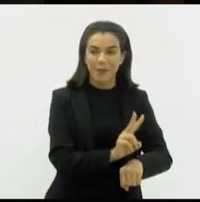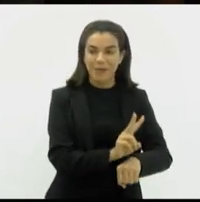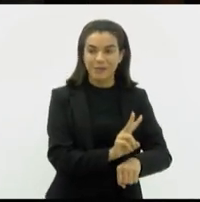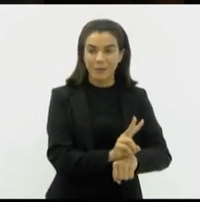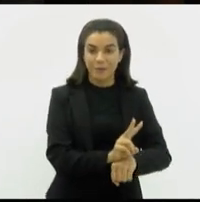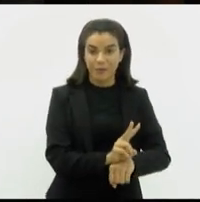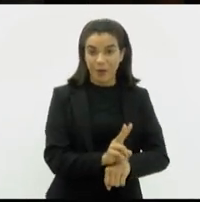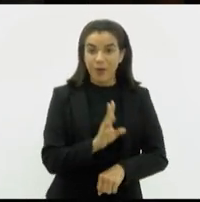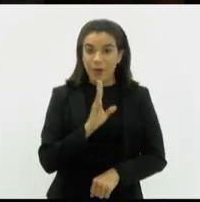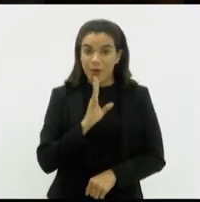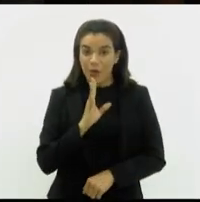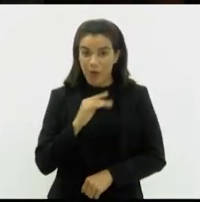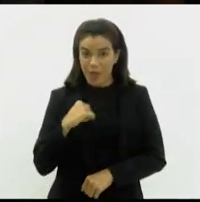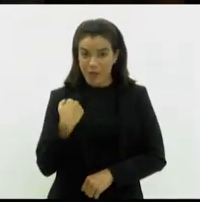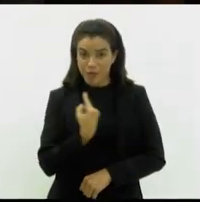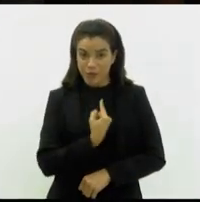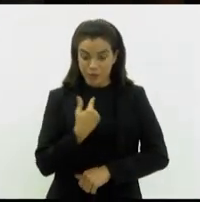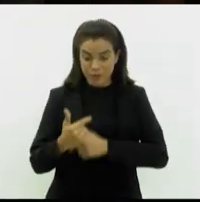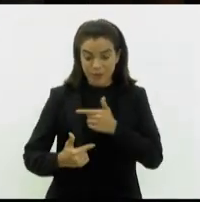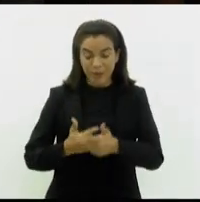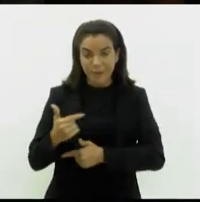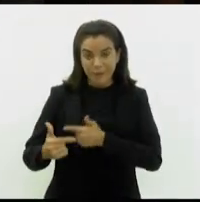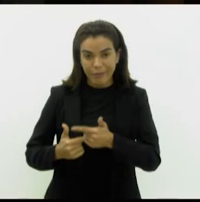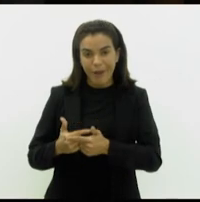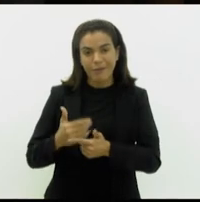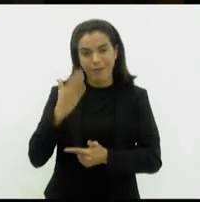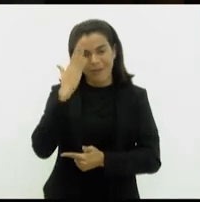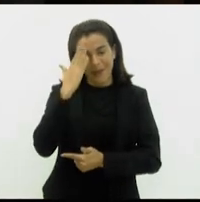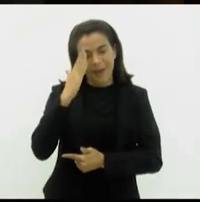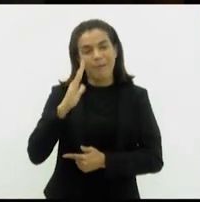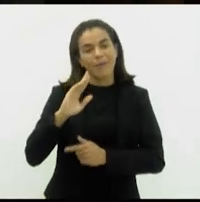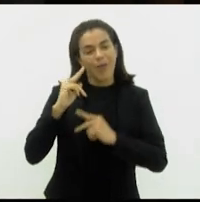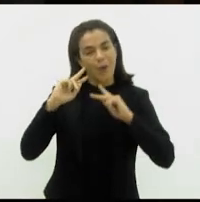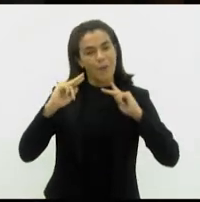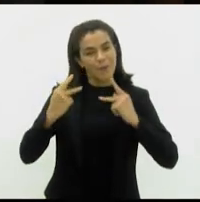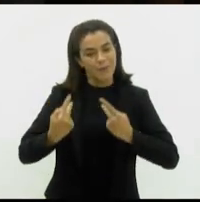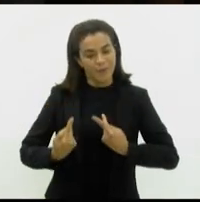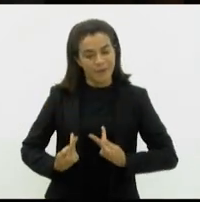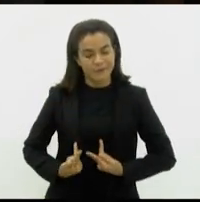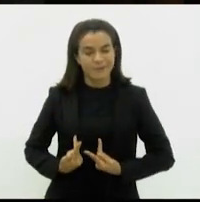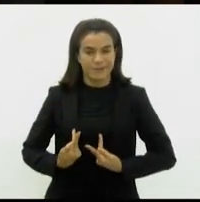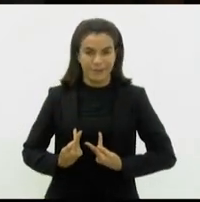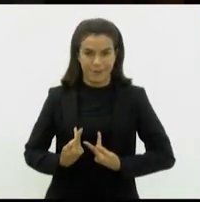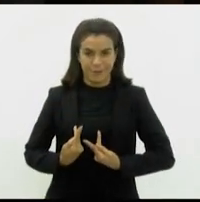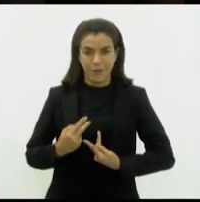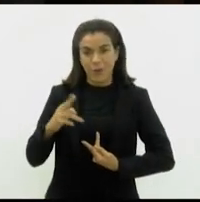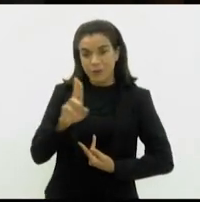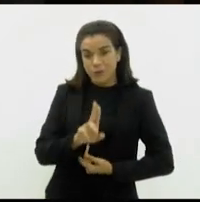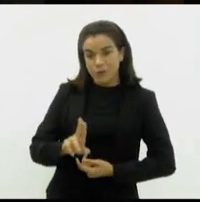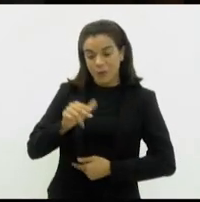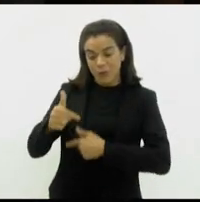conhece o nosso mandato sabe que ele é um mandato humanizado e procuramos através do nosso mandato dar voz a